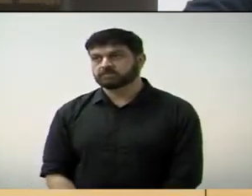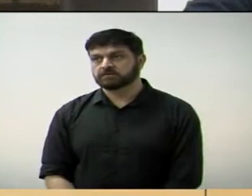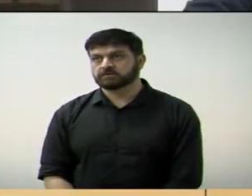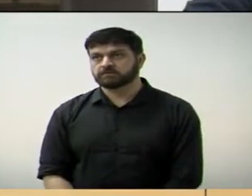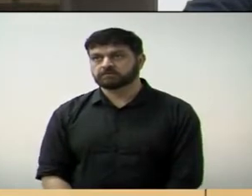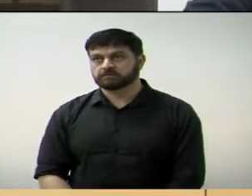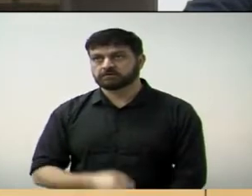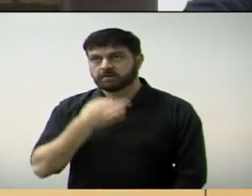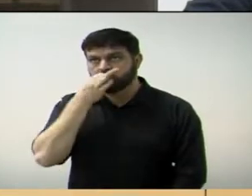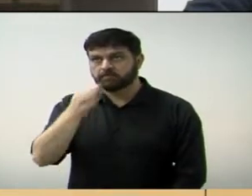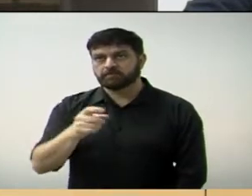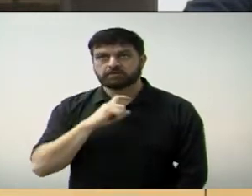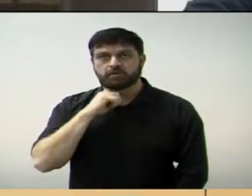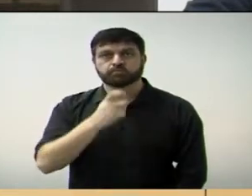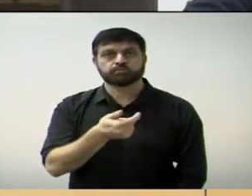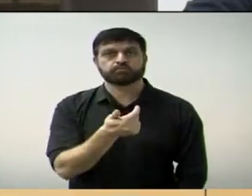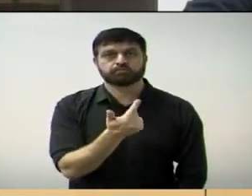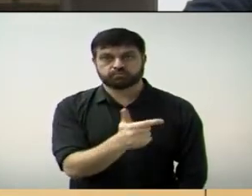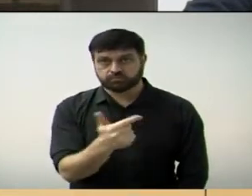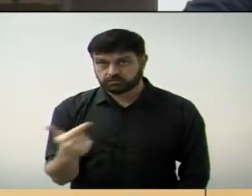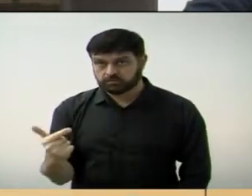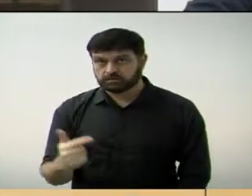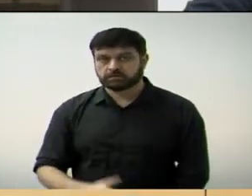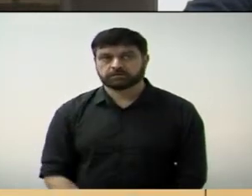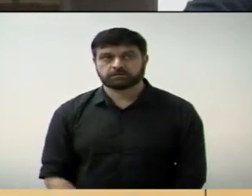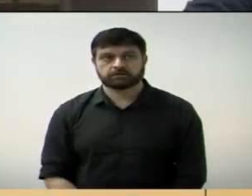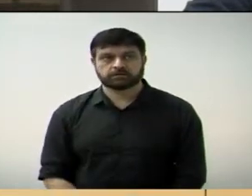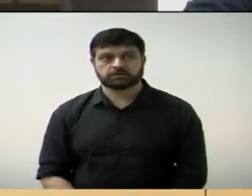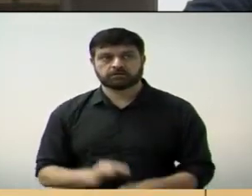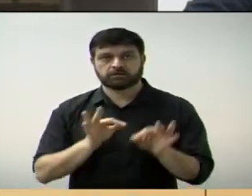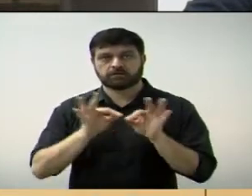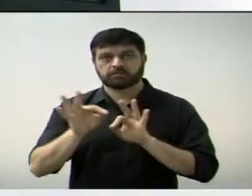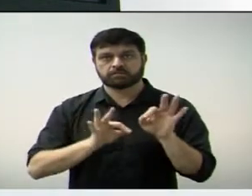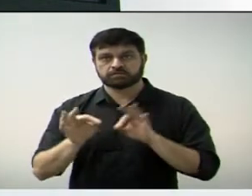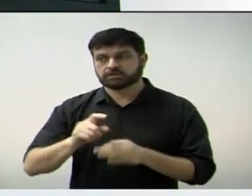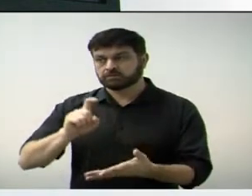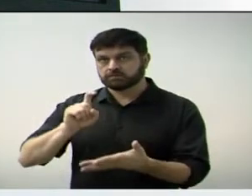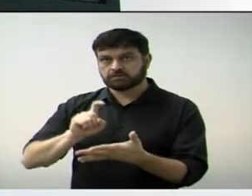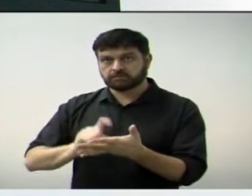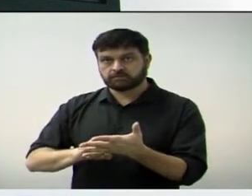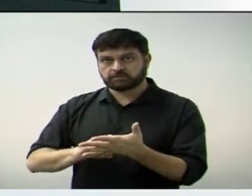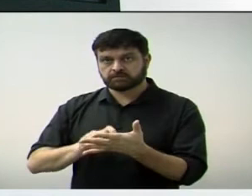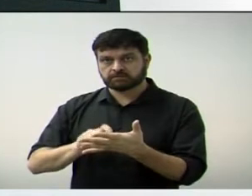Ninguém querendo fazer uso da palavra, o projeto está em votação.